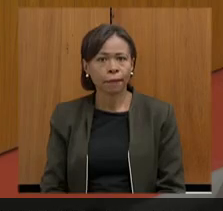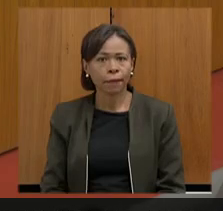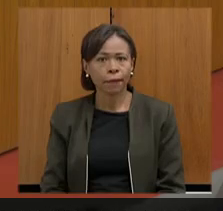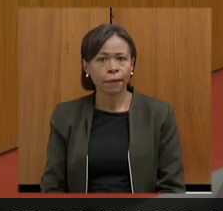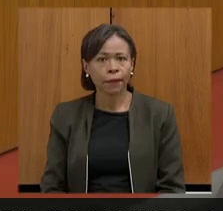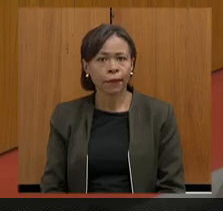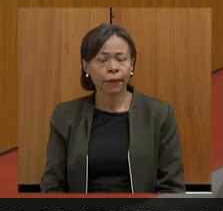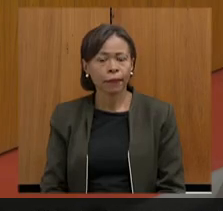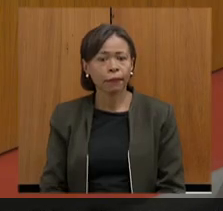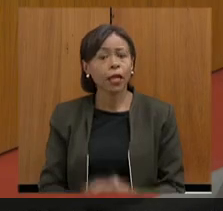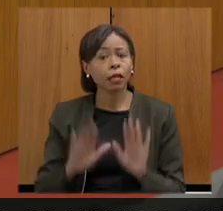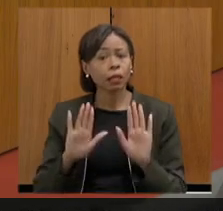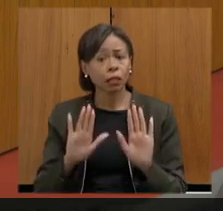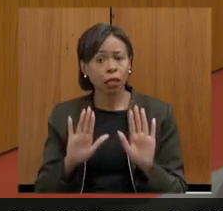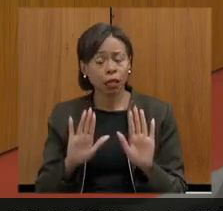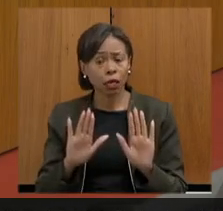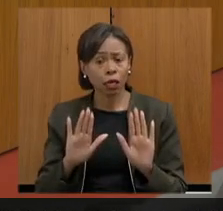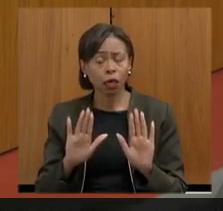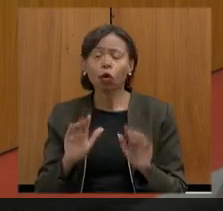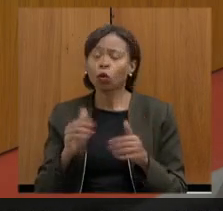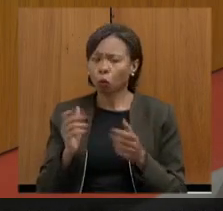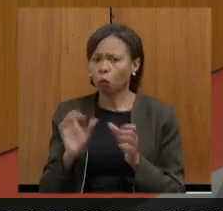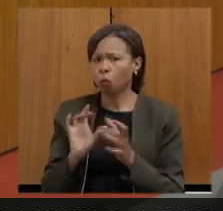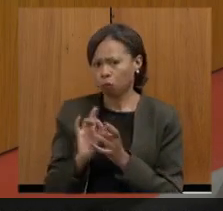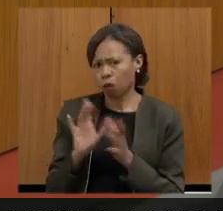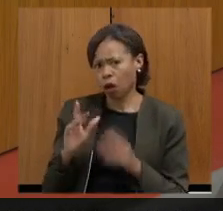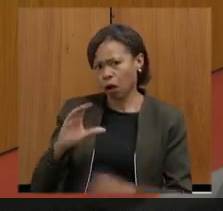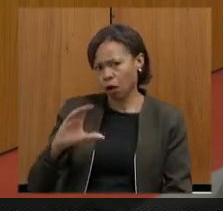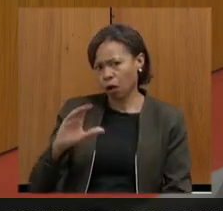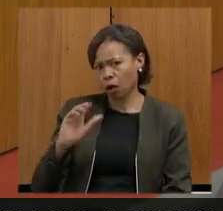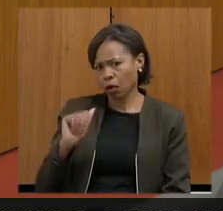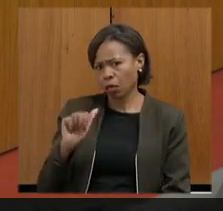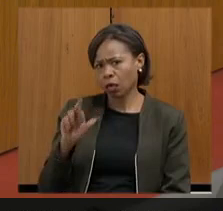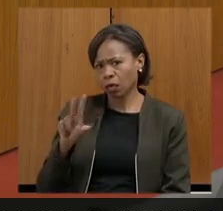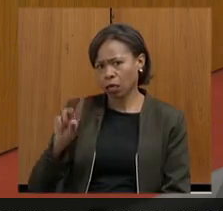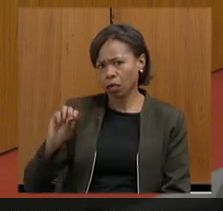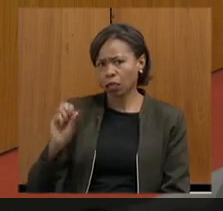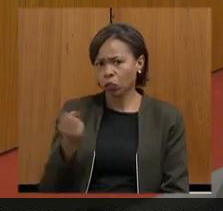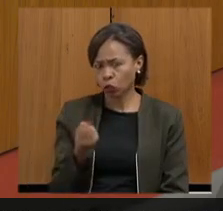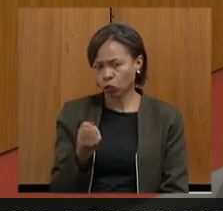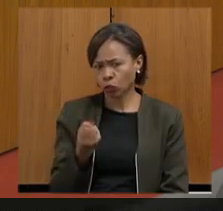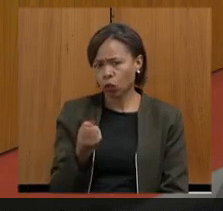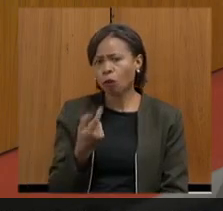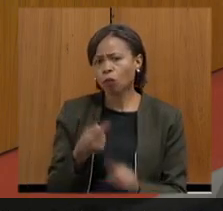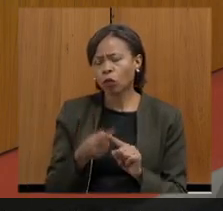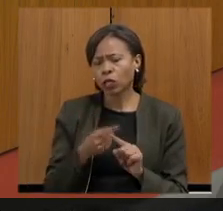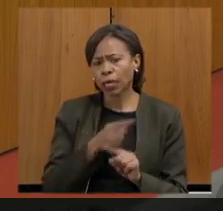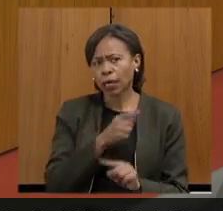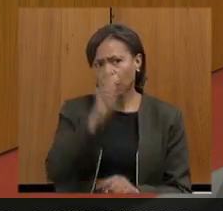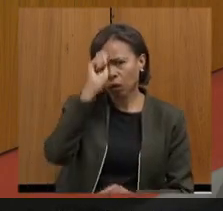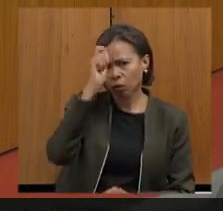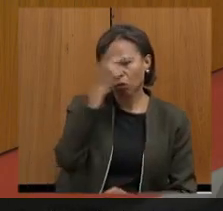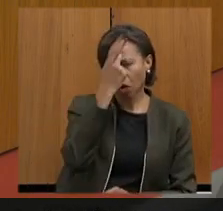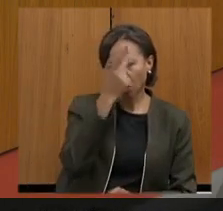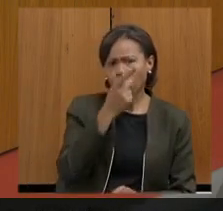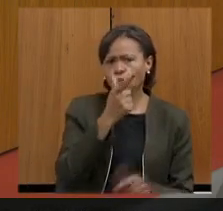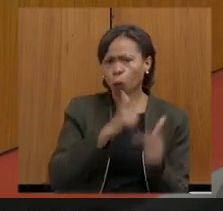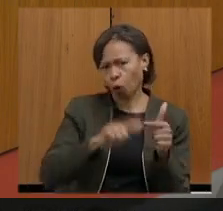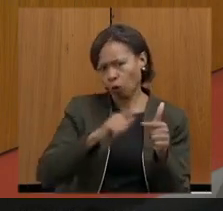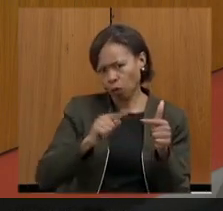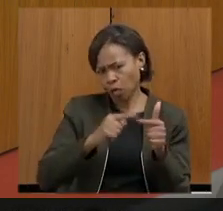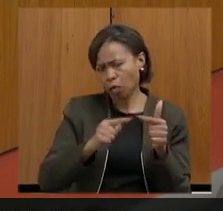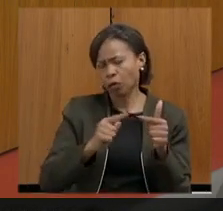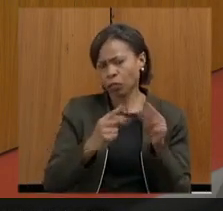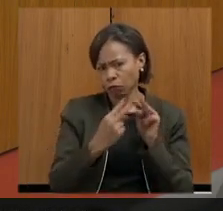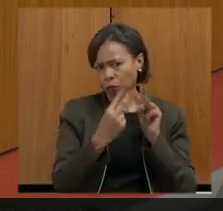Eu vou passar para você, excelência, então, deputado Carlos Pimenta, para a gente identificar alguma dificuldade de conexão da deputada Ana Paula